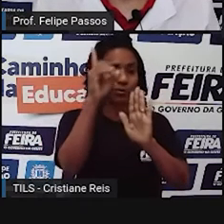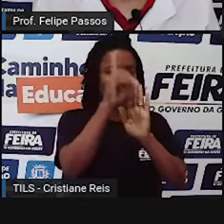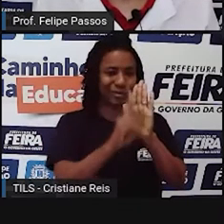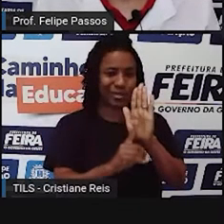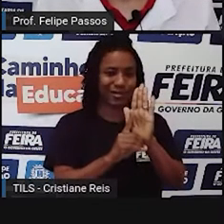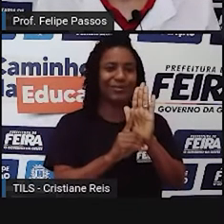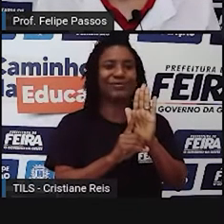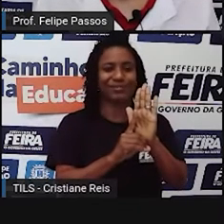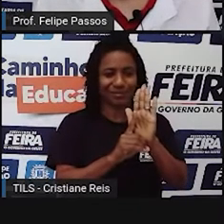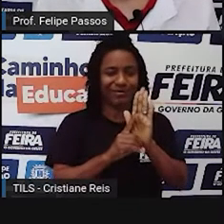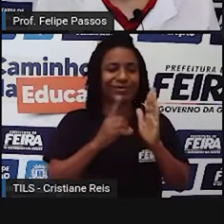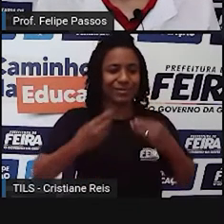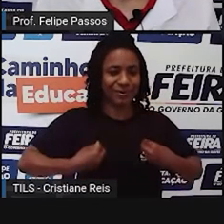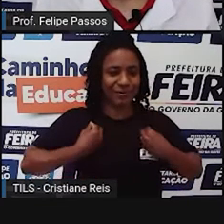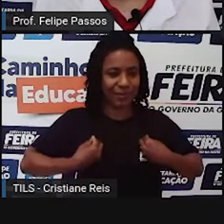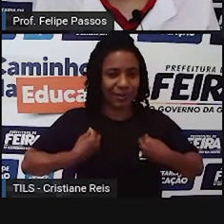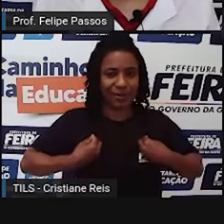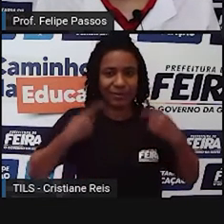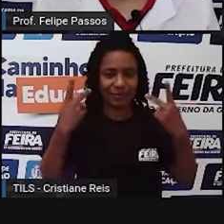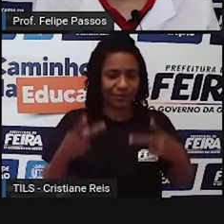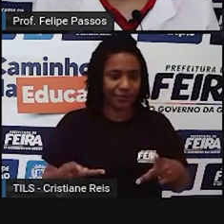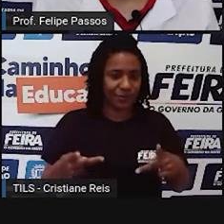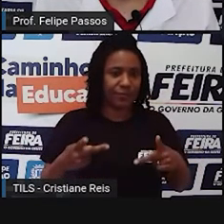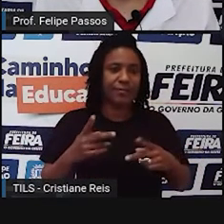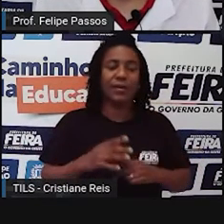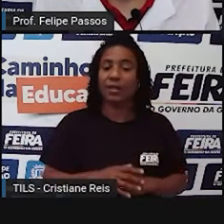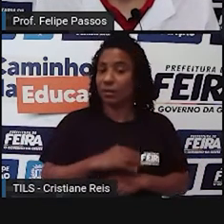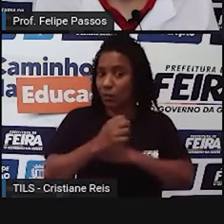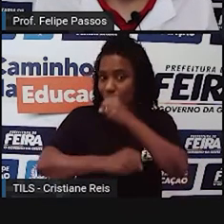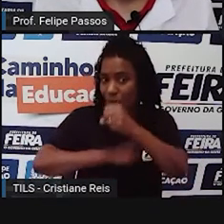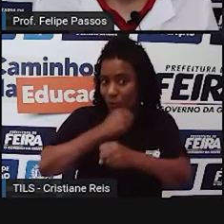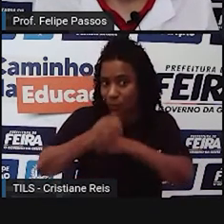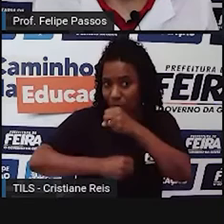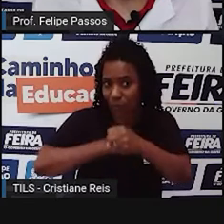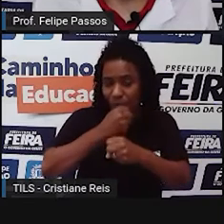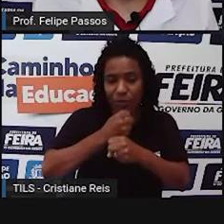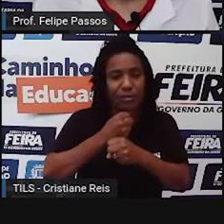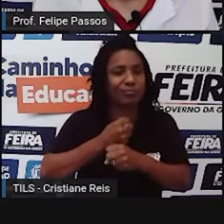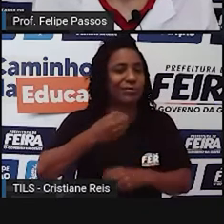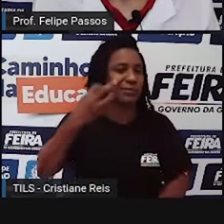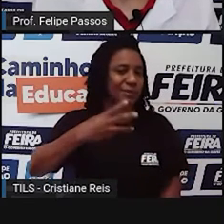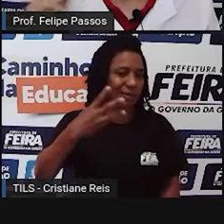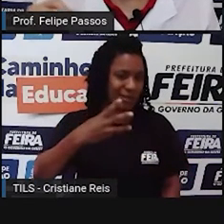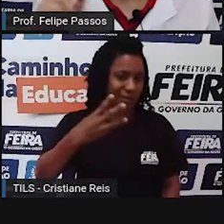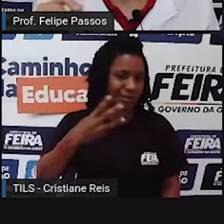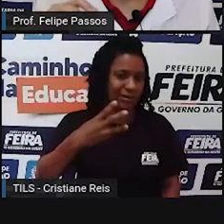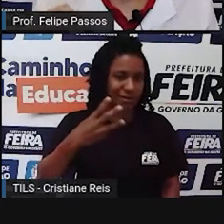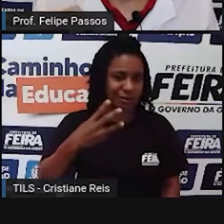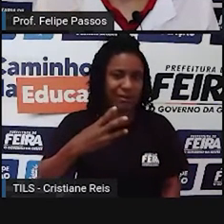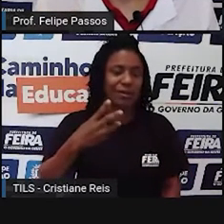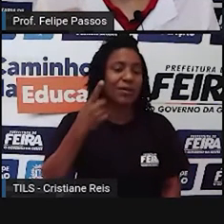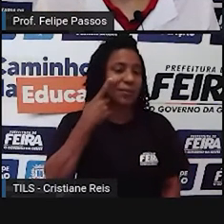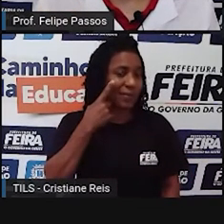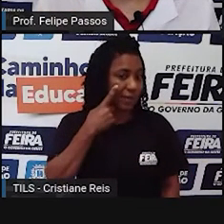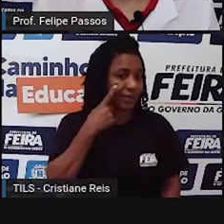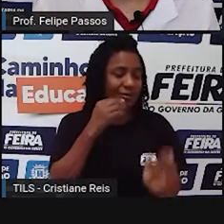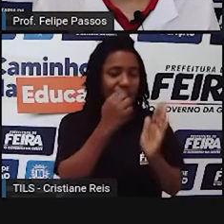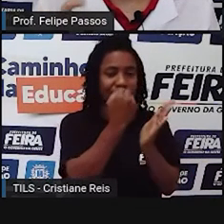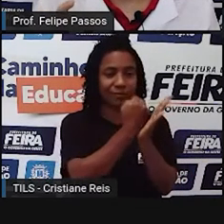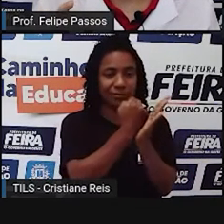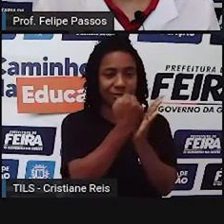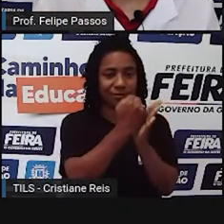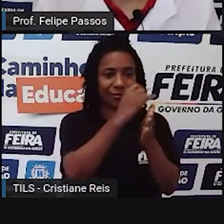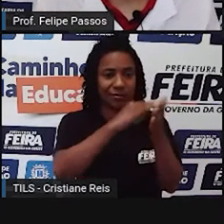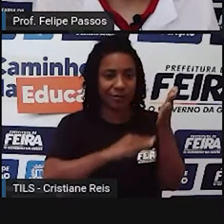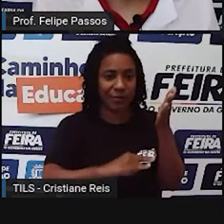dos Direitos Humanos. Então, essa discussão aí levou três anos para chegar a esse documento, mas eu fiz uma correção a mim mesmo agora,